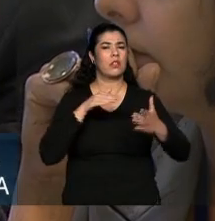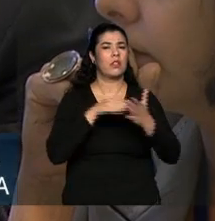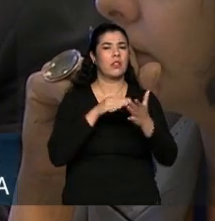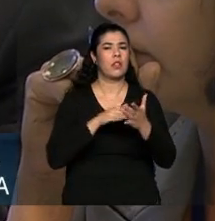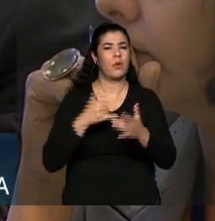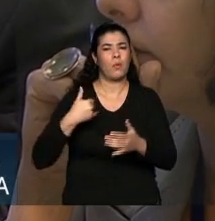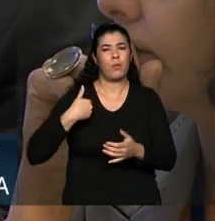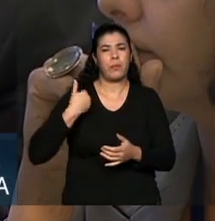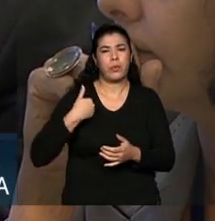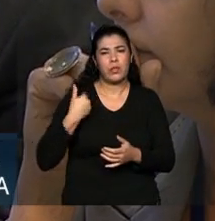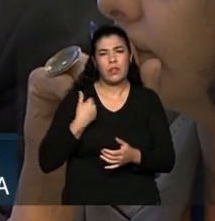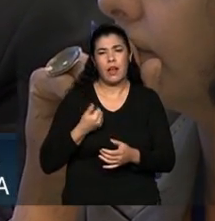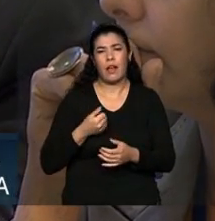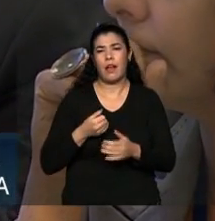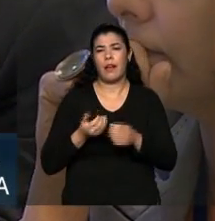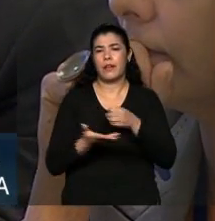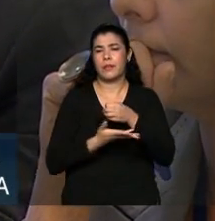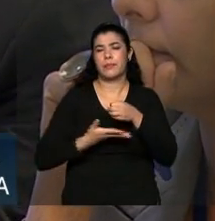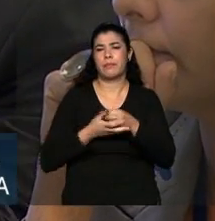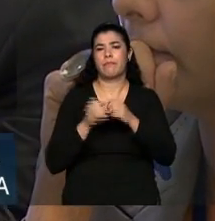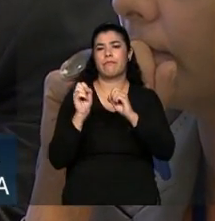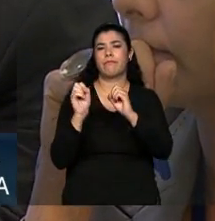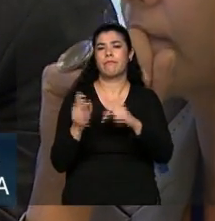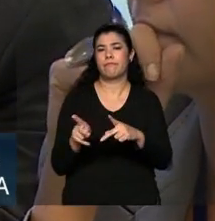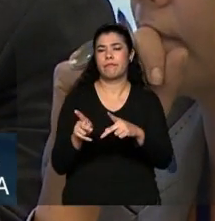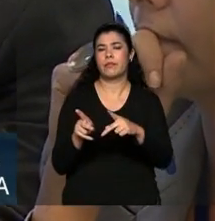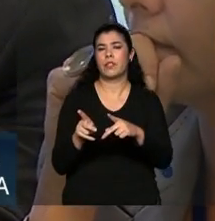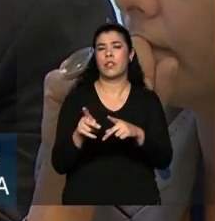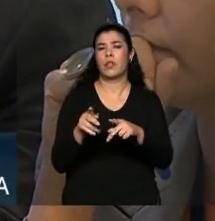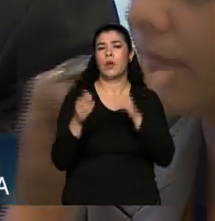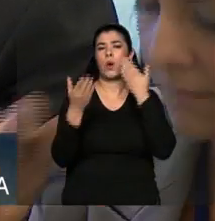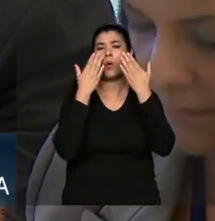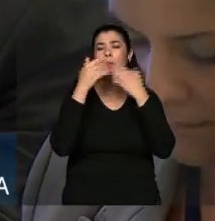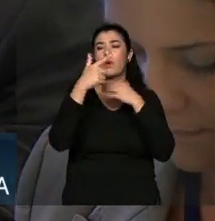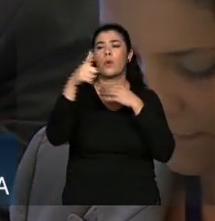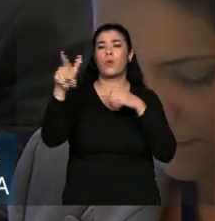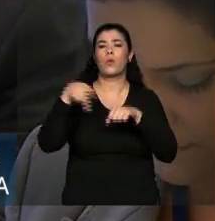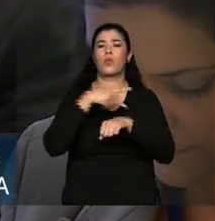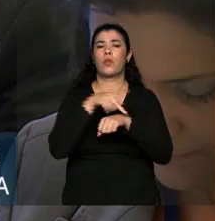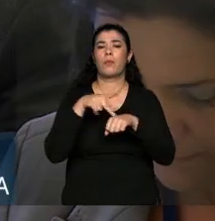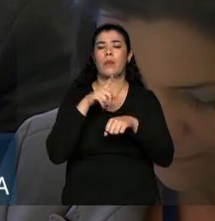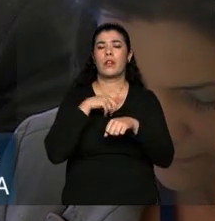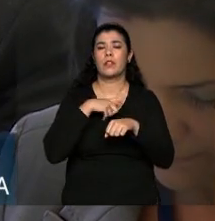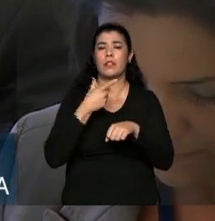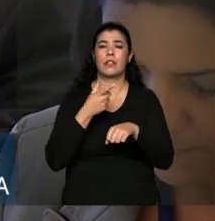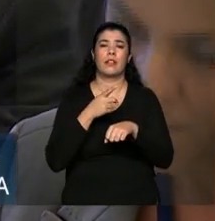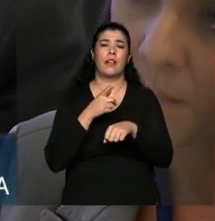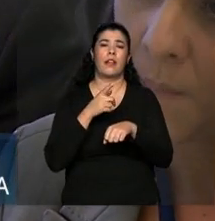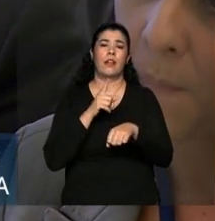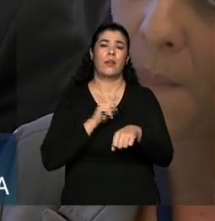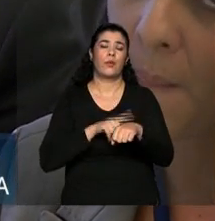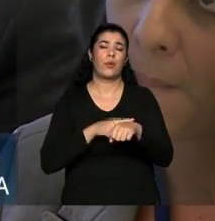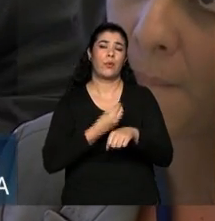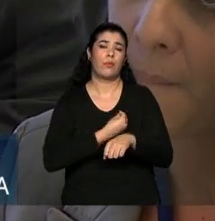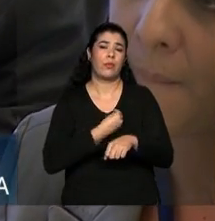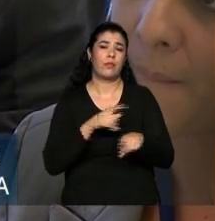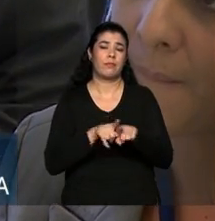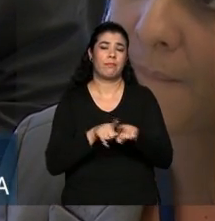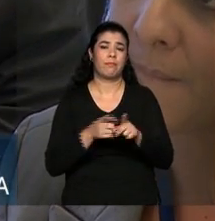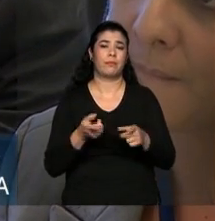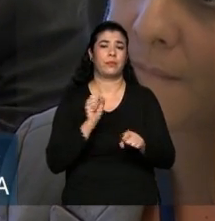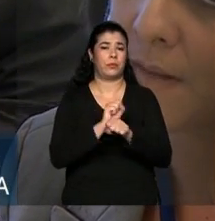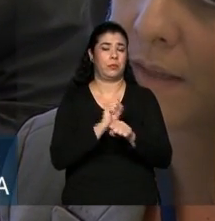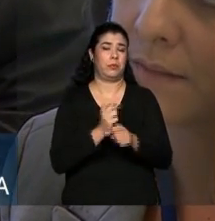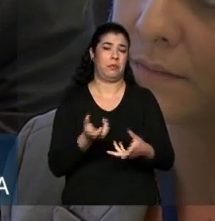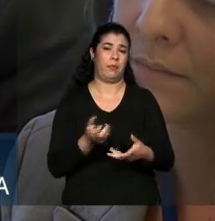mínima de aposentadoria, como tem outros países de um tamanho, expectativa de vida similar como o Brasil. E terceira pergunta, última,